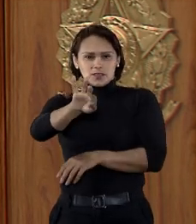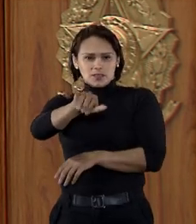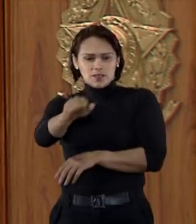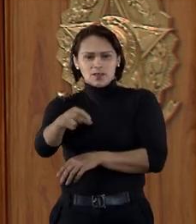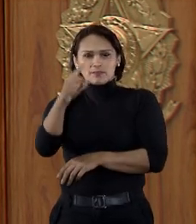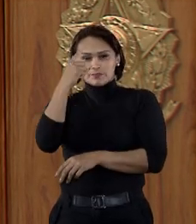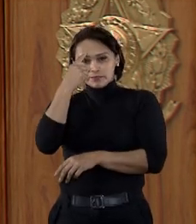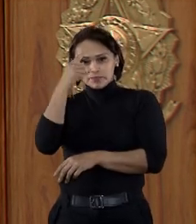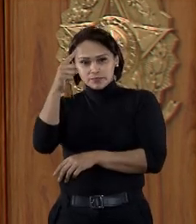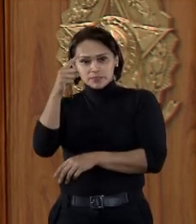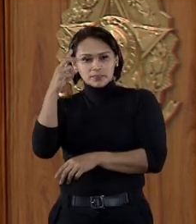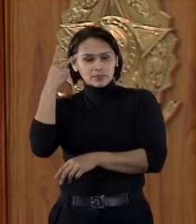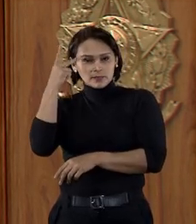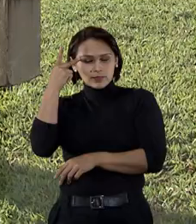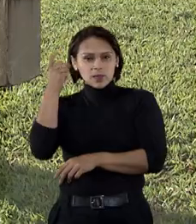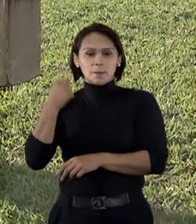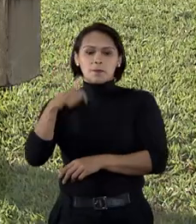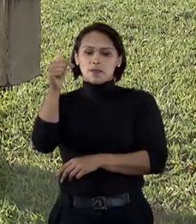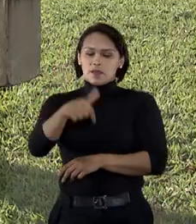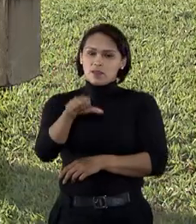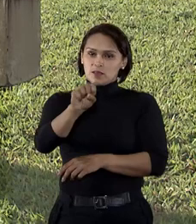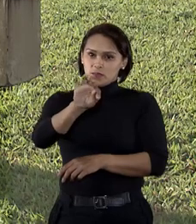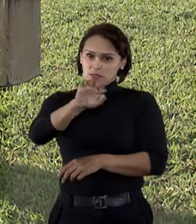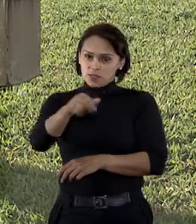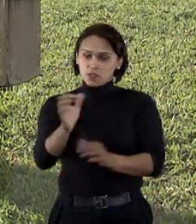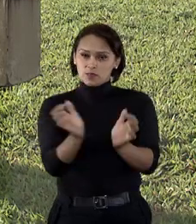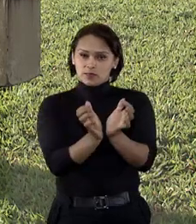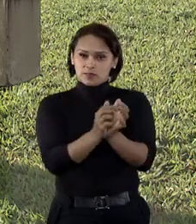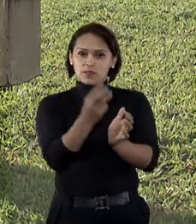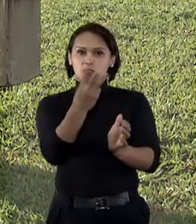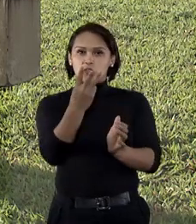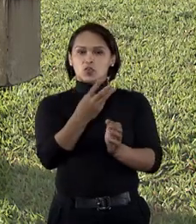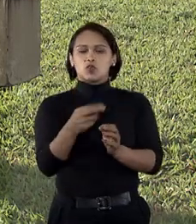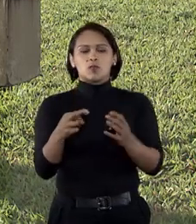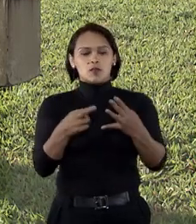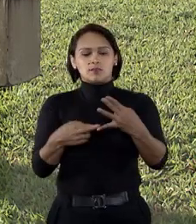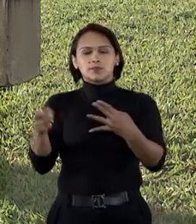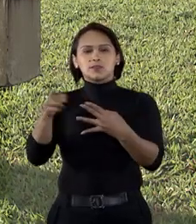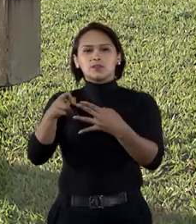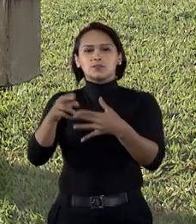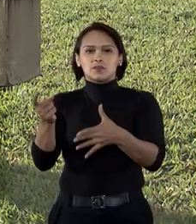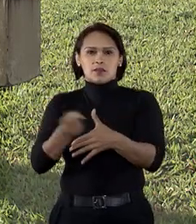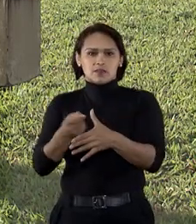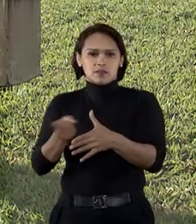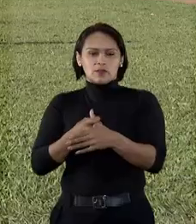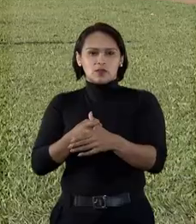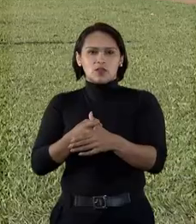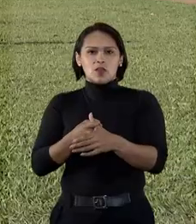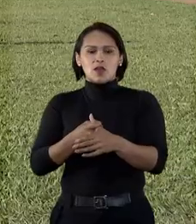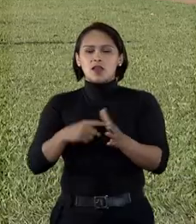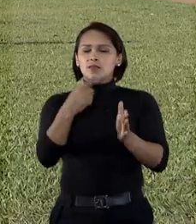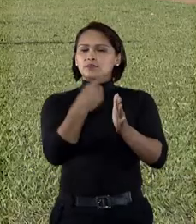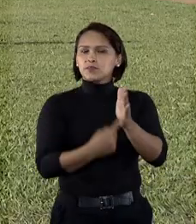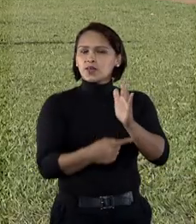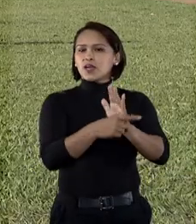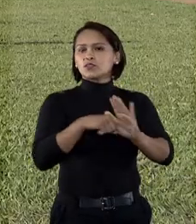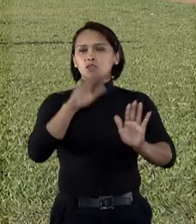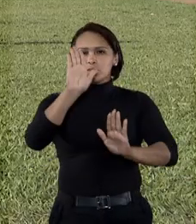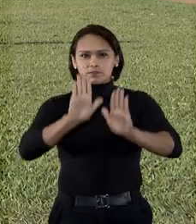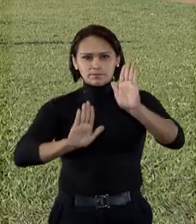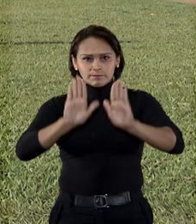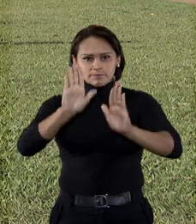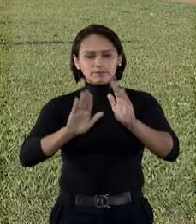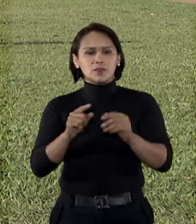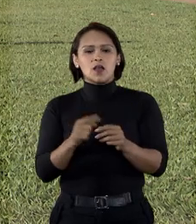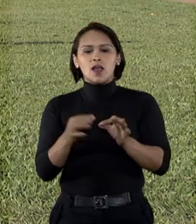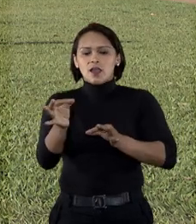Tribunal de Justiça de São Paulo. No STJ, a terceira turma deferiu o recurso especial do devedor e reconheceu a nulidade da